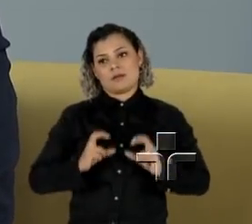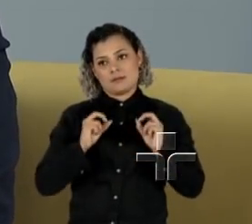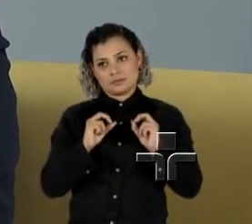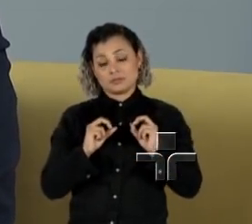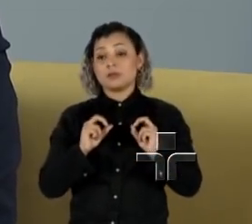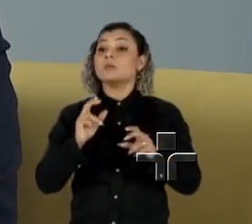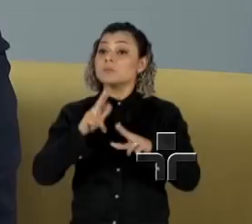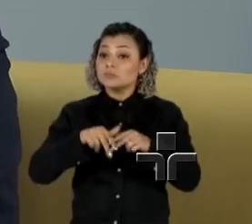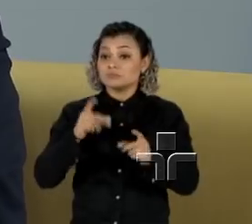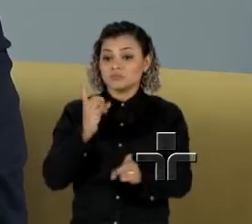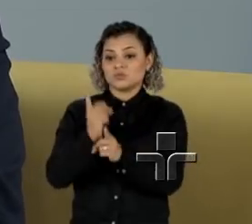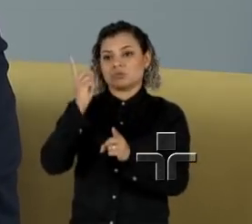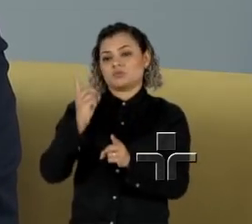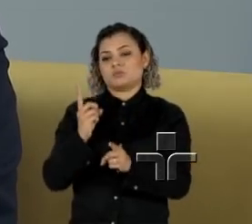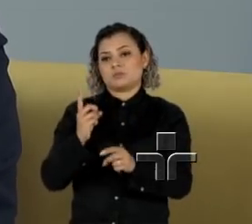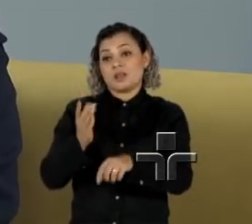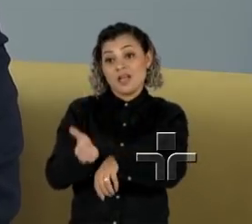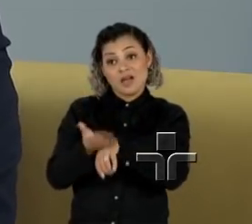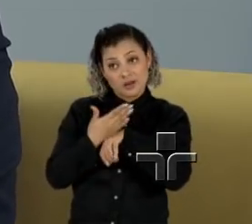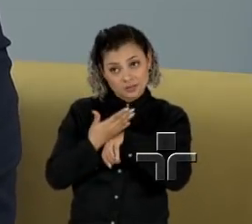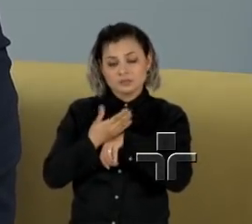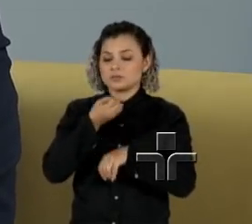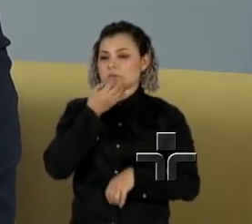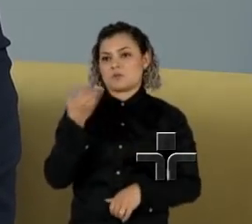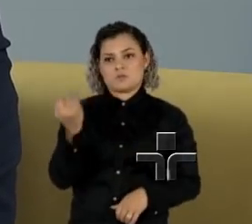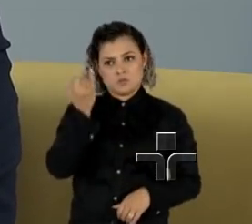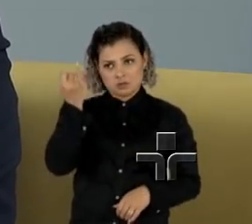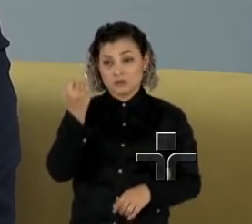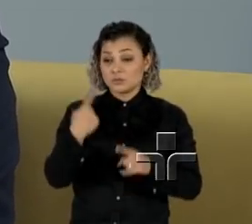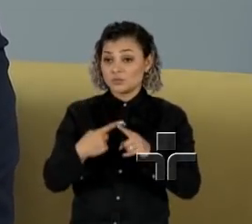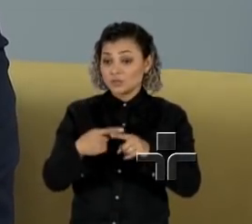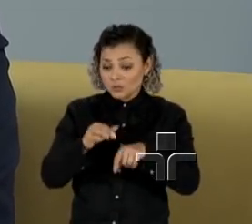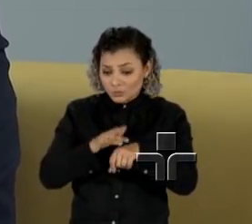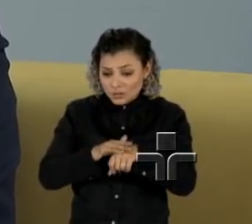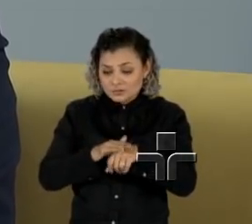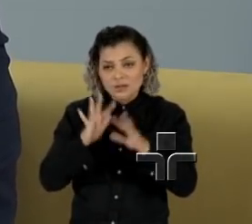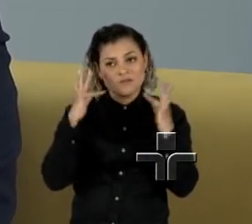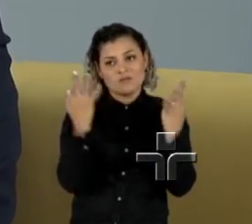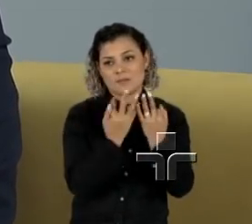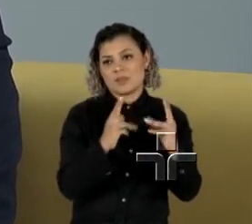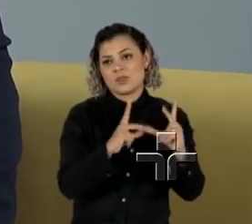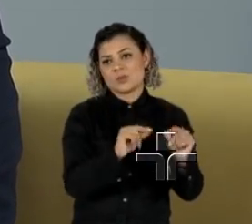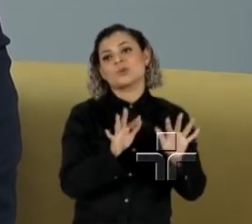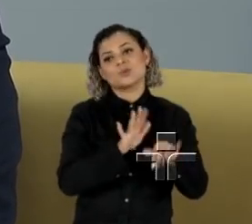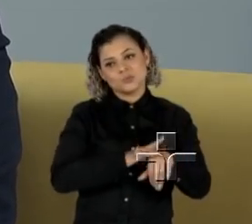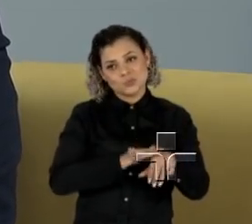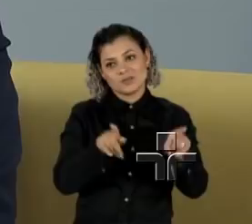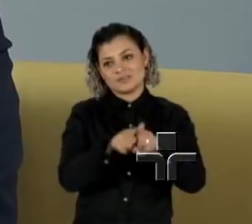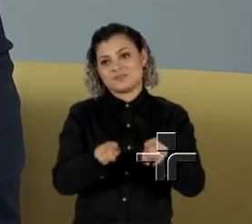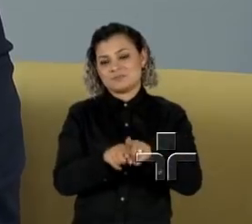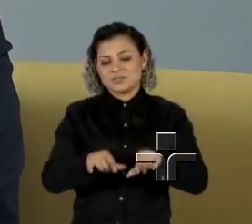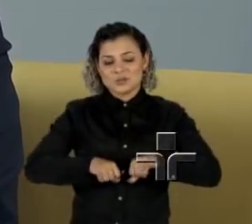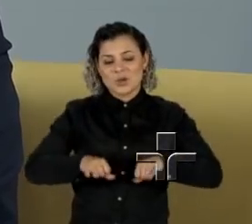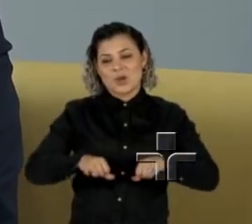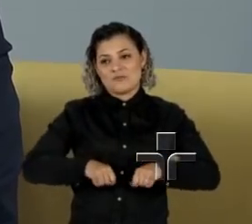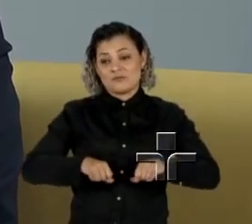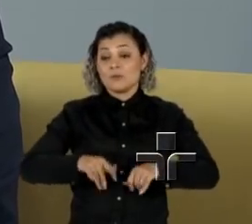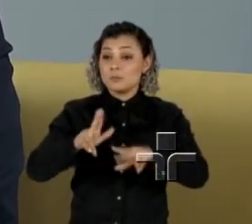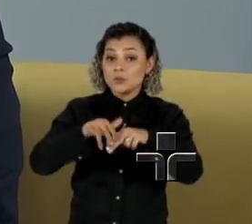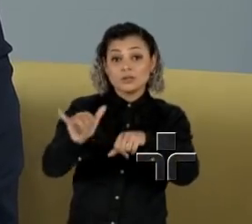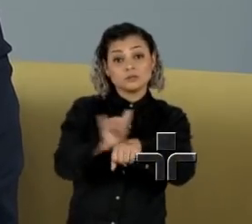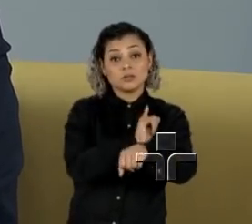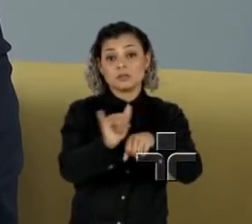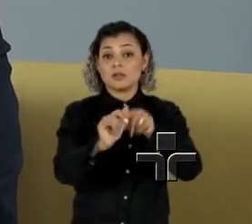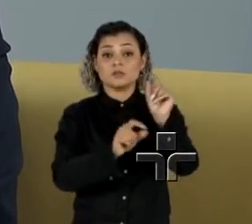consiga, então, ser diagnosticado em tempo hábil. Porque quando a mulher adoece, a família inteira adoece. Então, a estratégia é essa, é nós pegarmos o